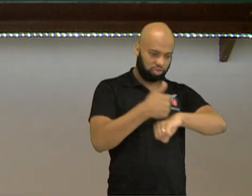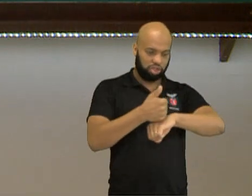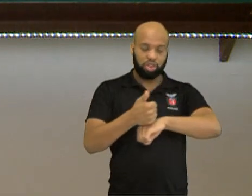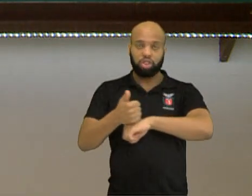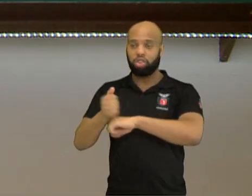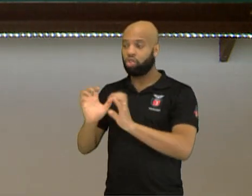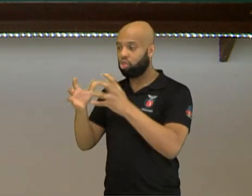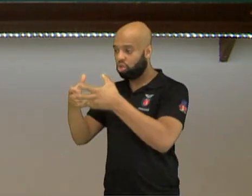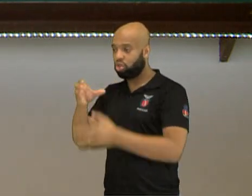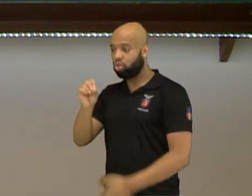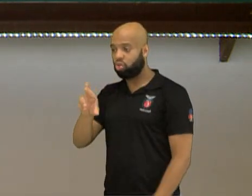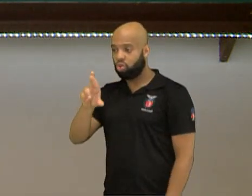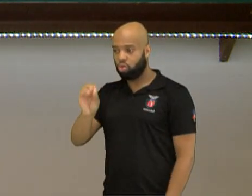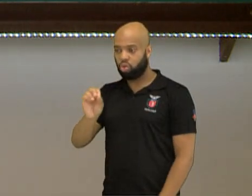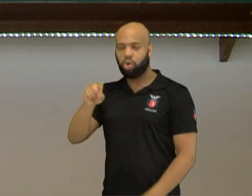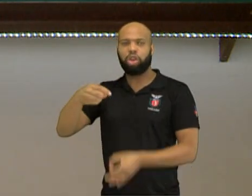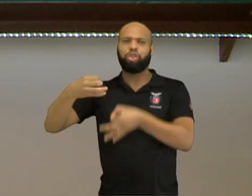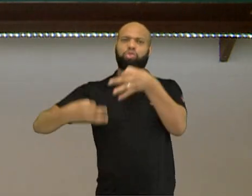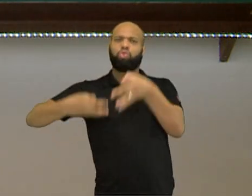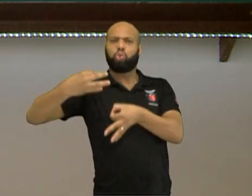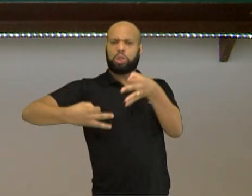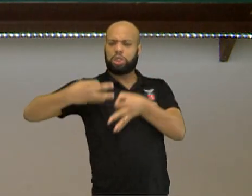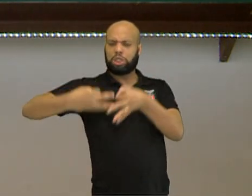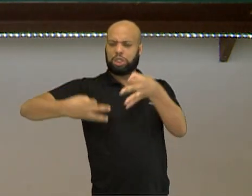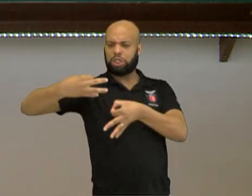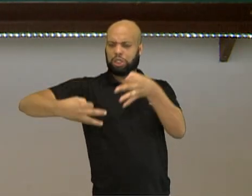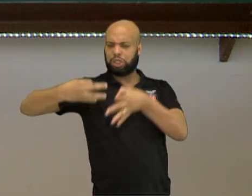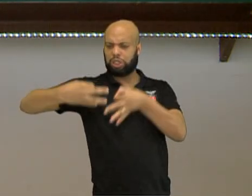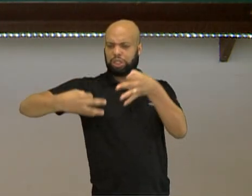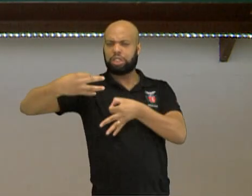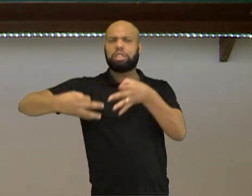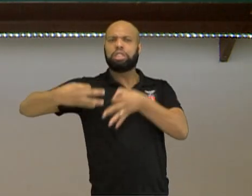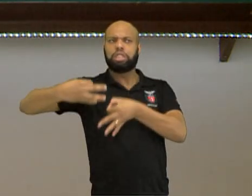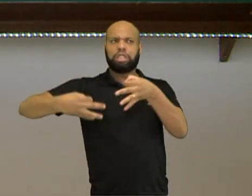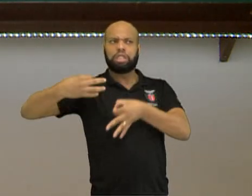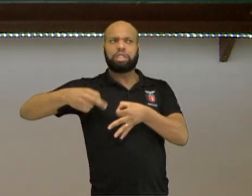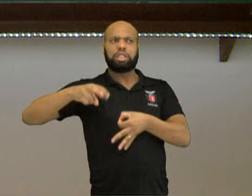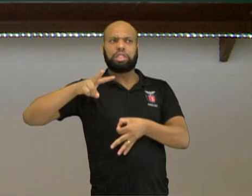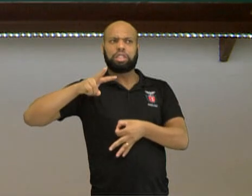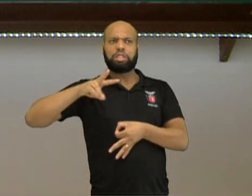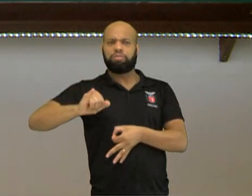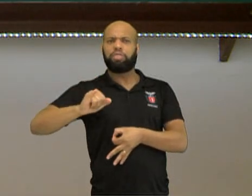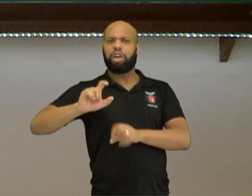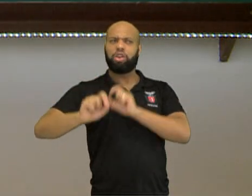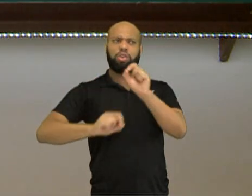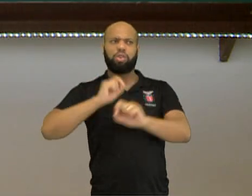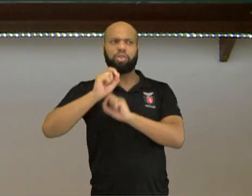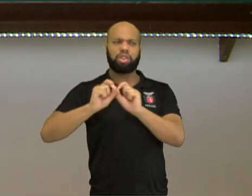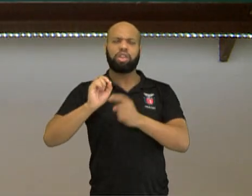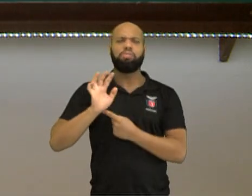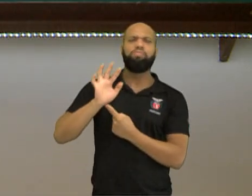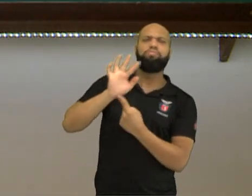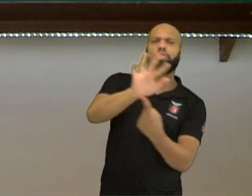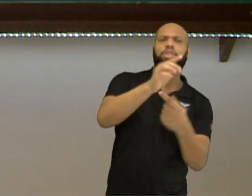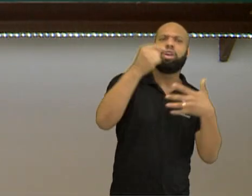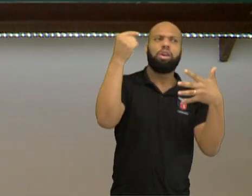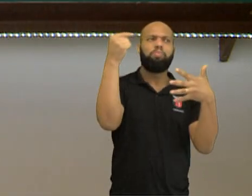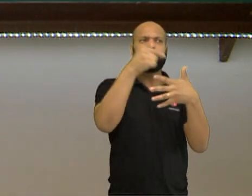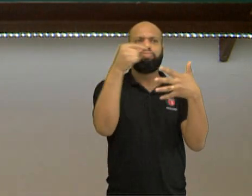era como se fosse o juiz, né? Aquele que ia te trazer as,